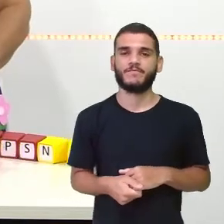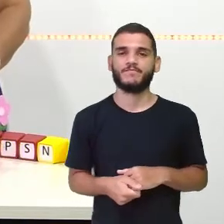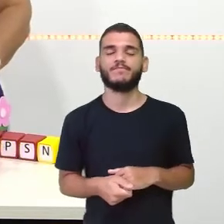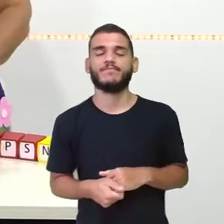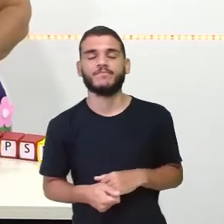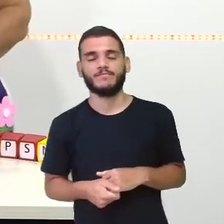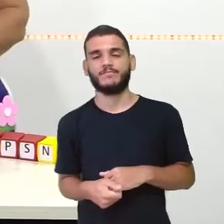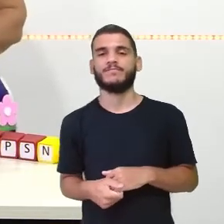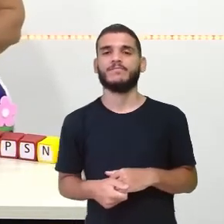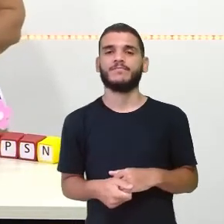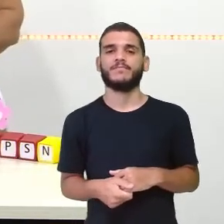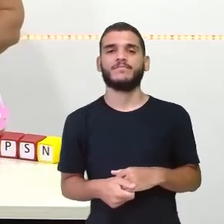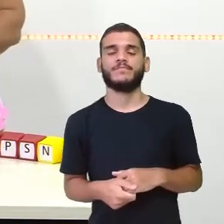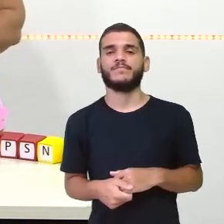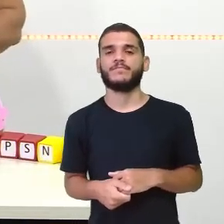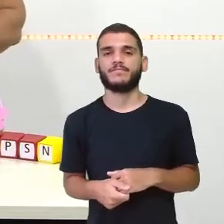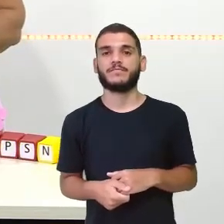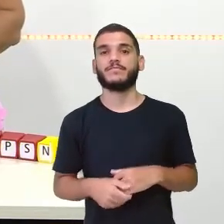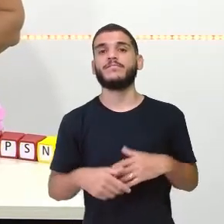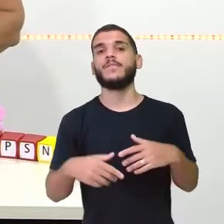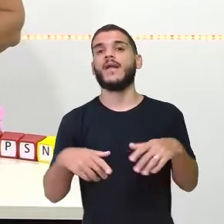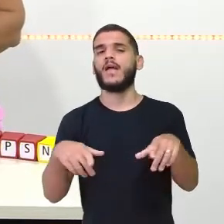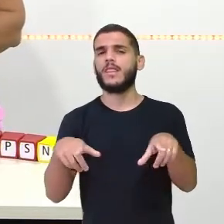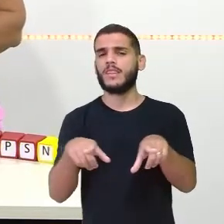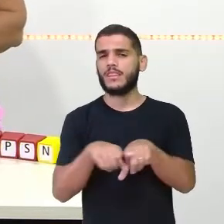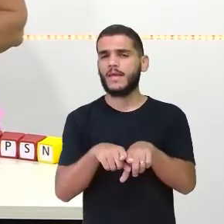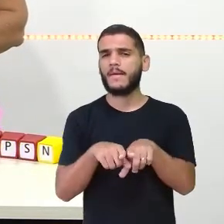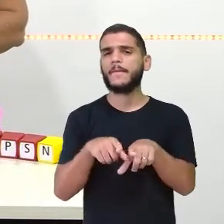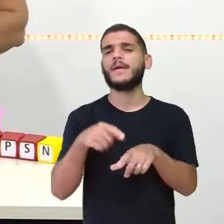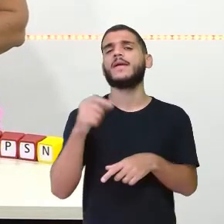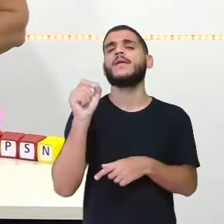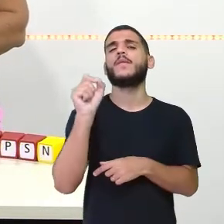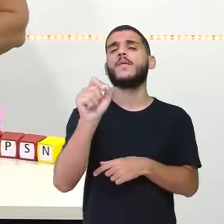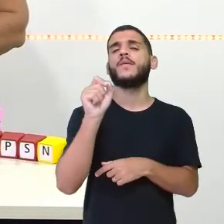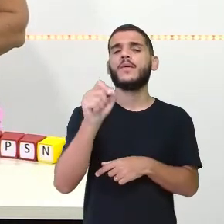E... Nosso próximo personagem.